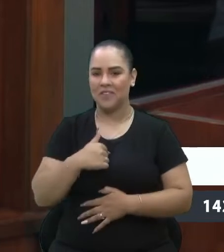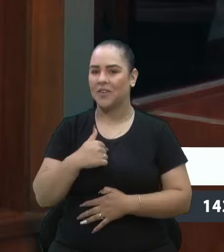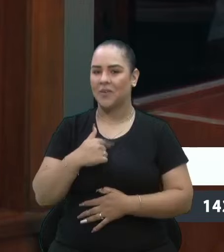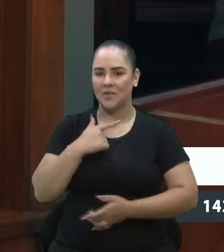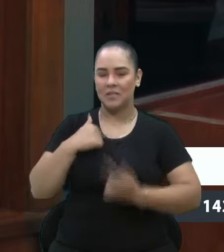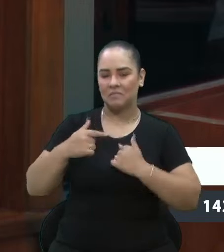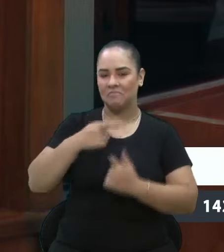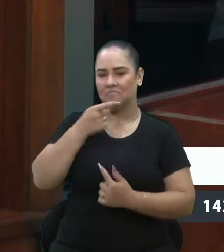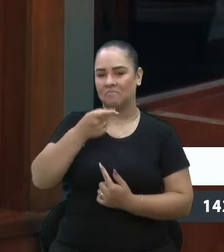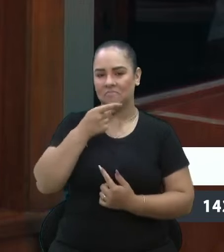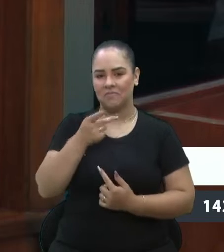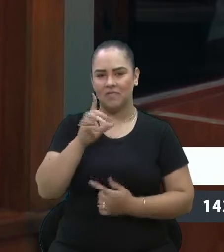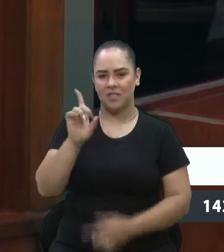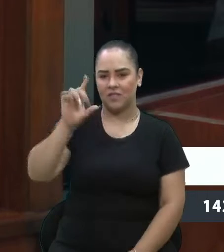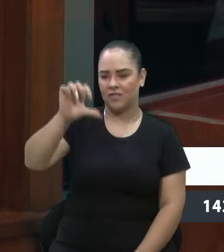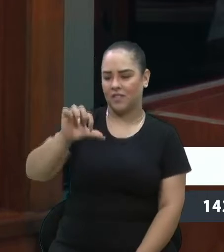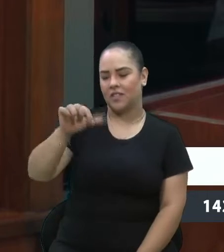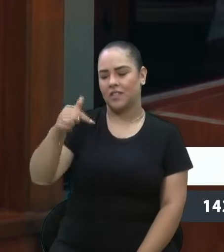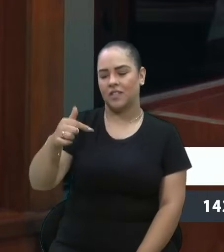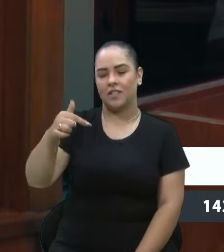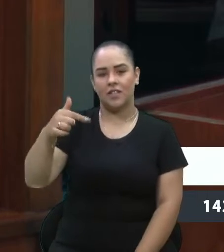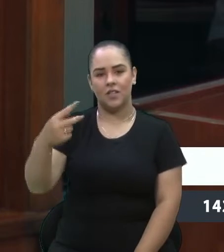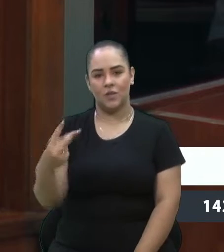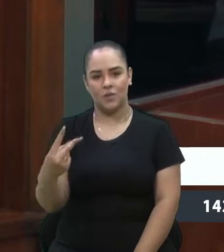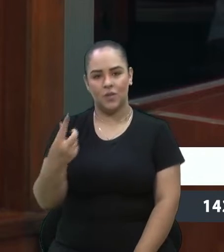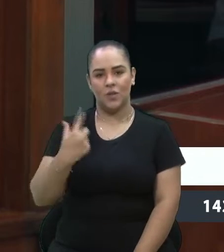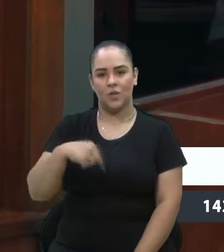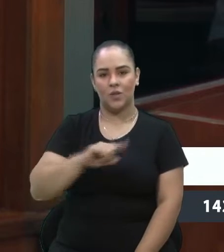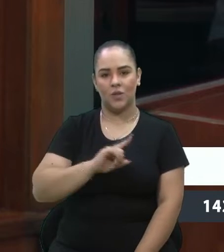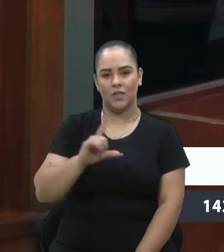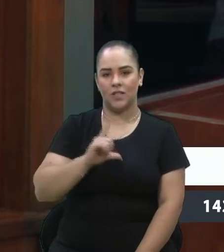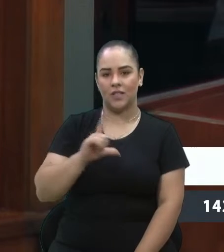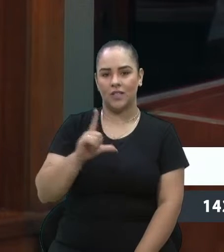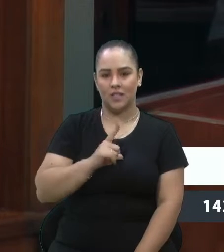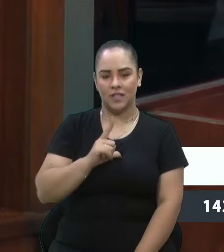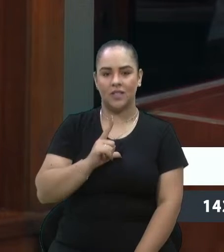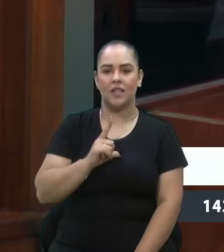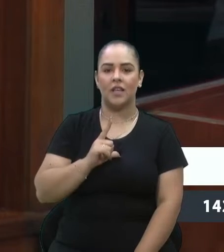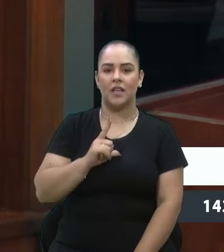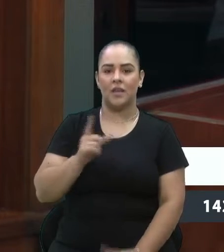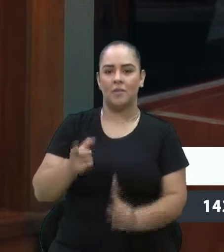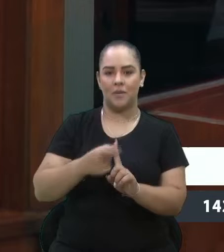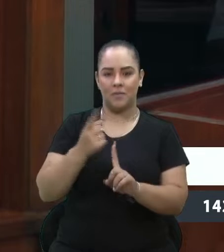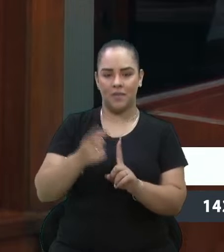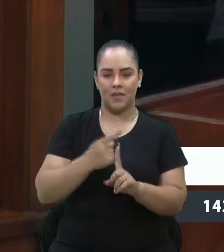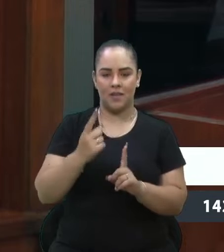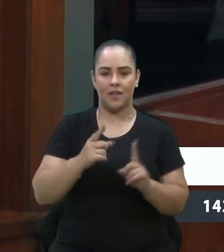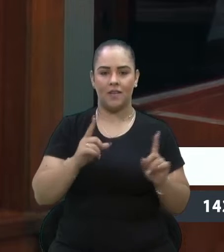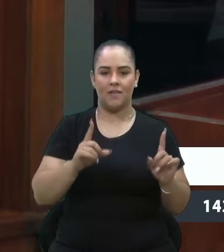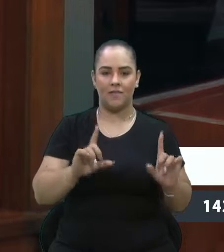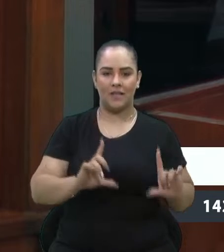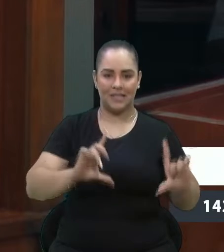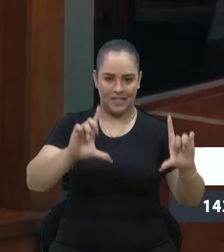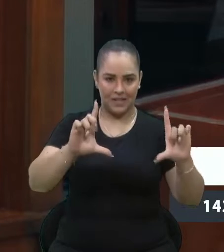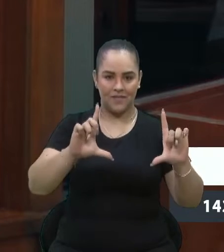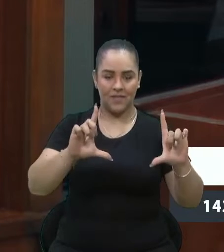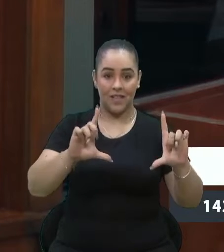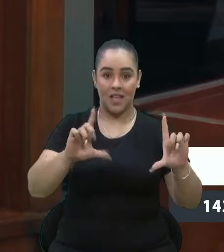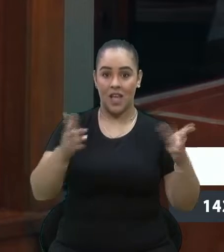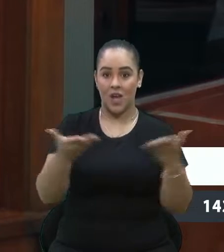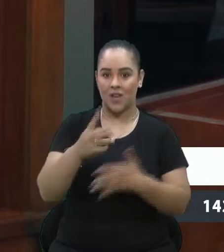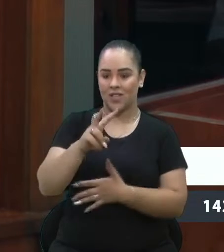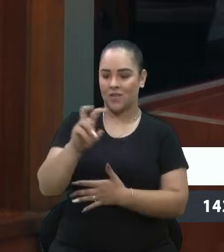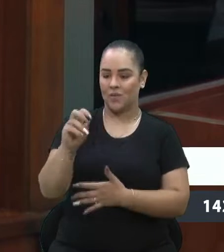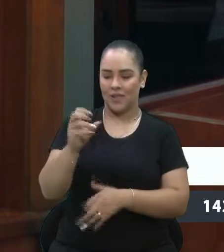em 1972, que tivemos a primeira transmissão e que hoje está completando 50 anos deste